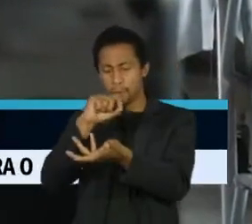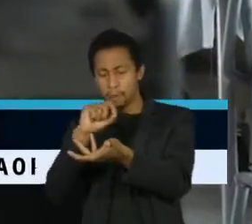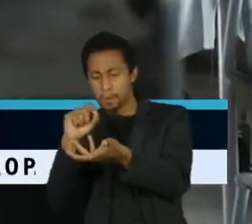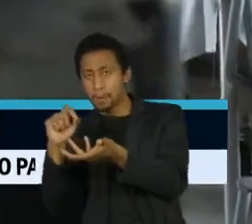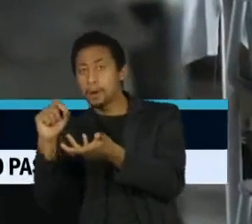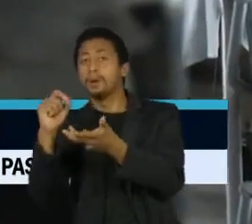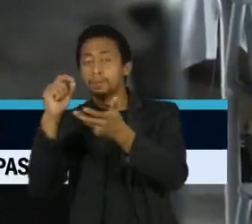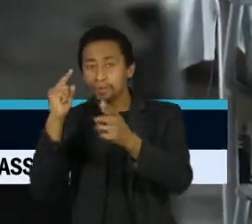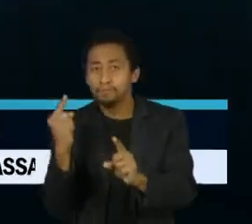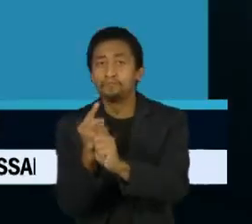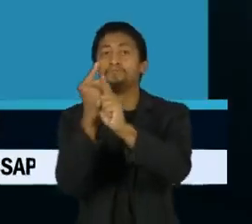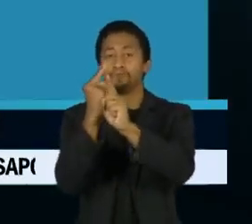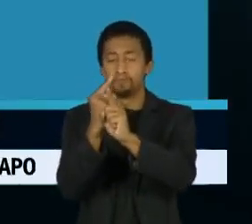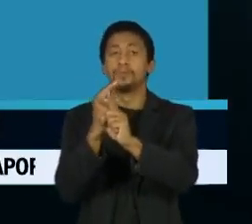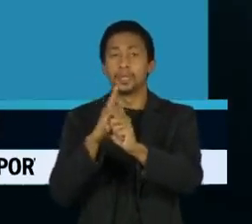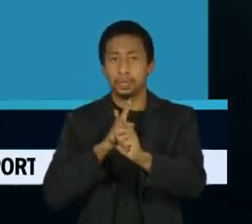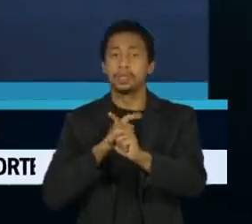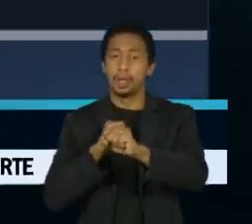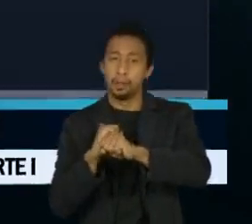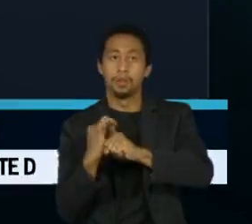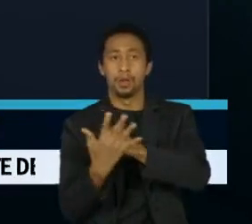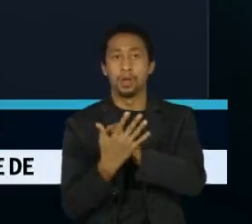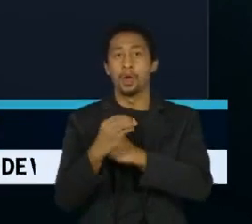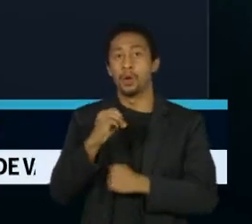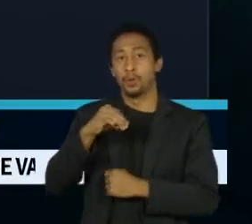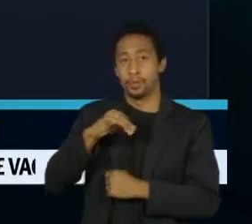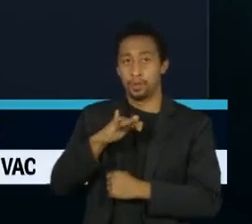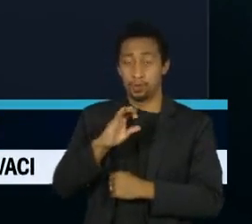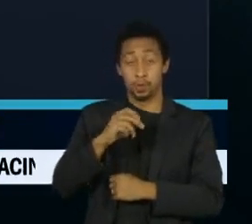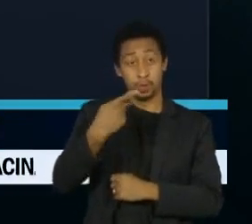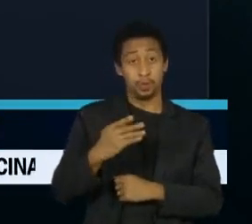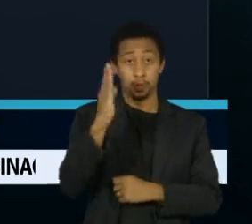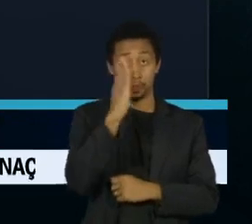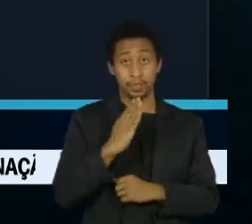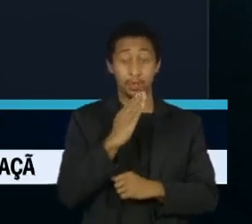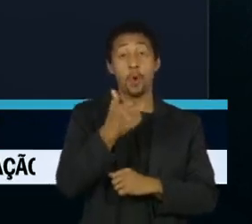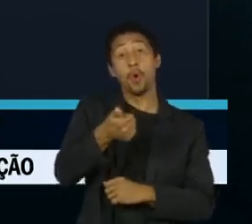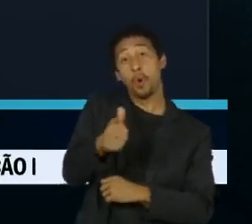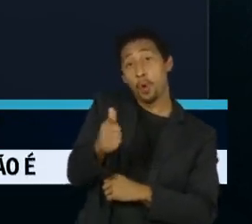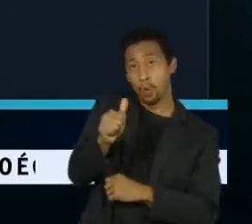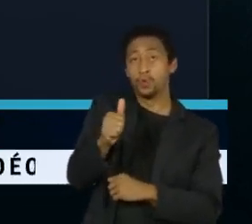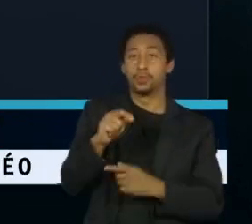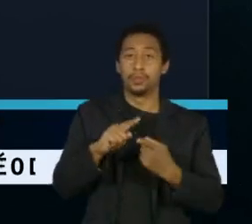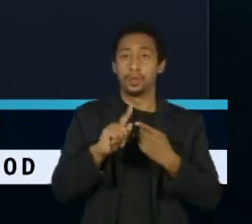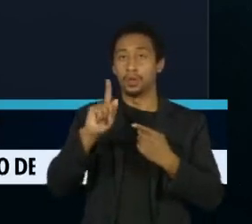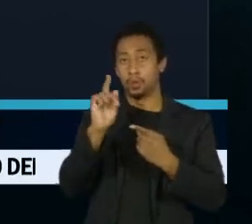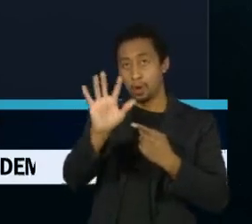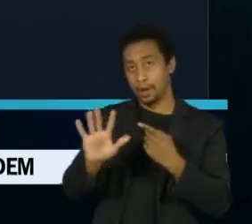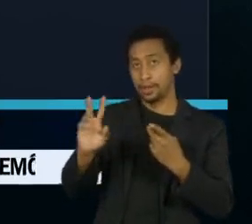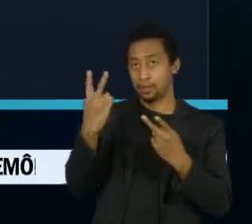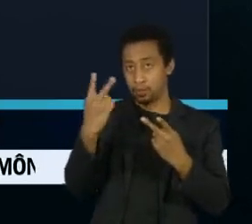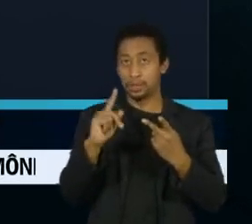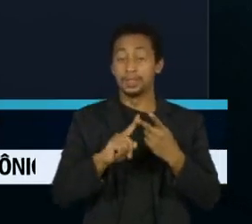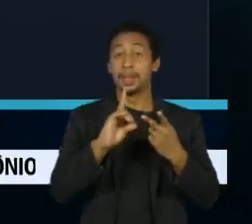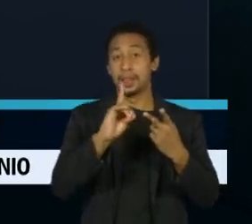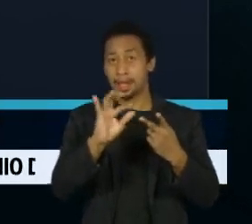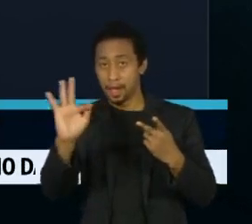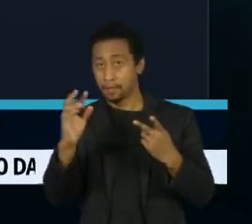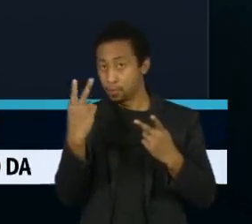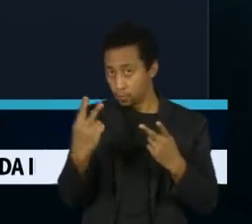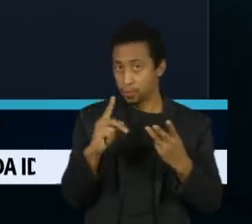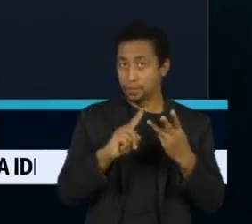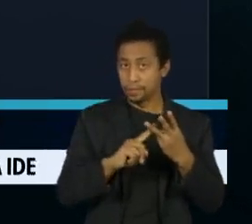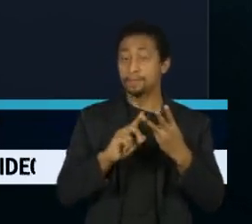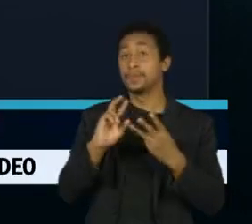descoberta na África do Sul. No Brasil, até agora, 11 casos foram relatados. Dois em Goiás, dois no Distrito Federal,